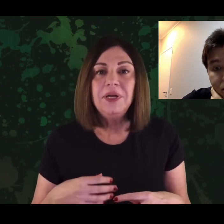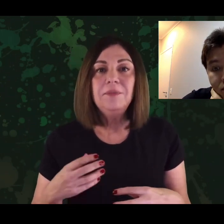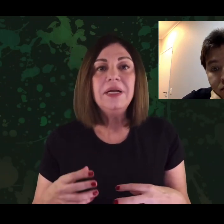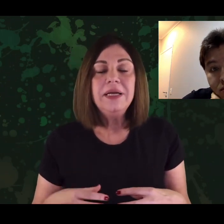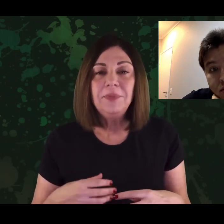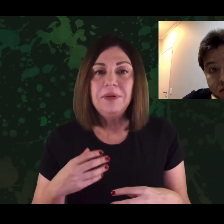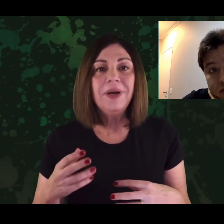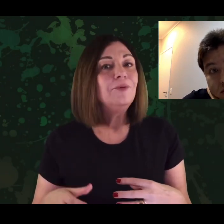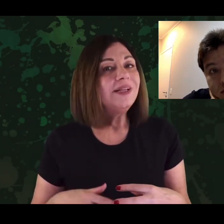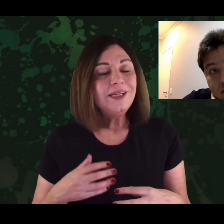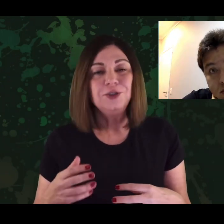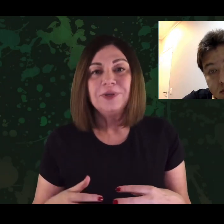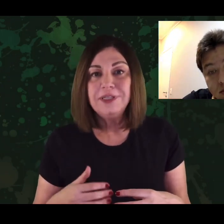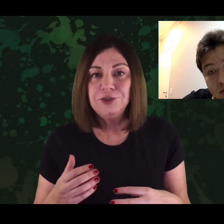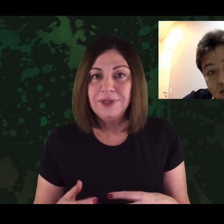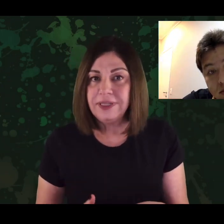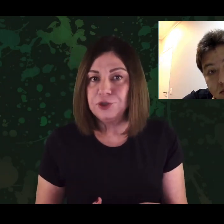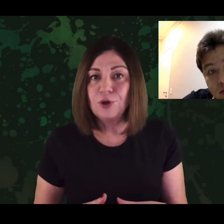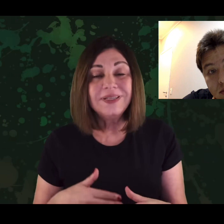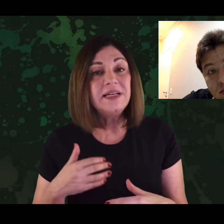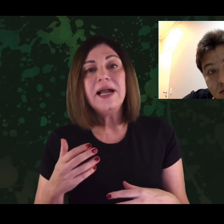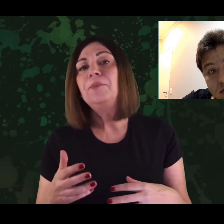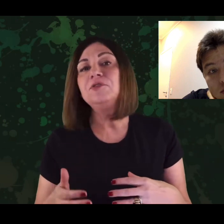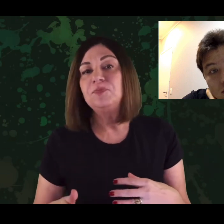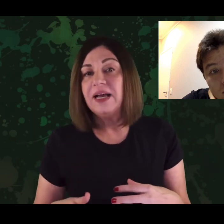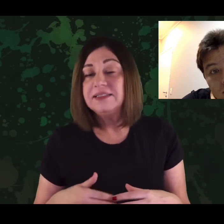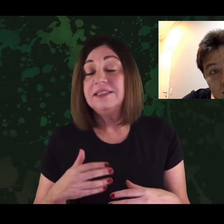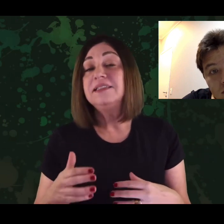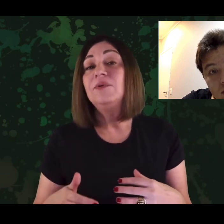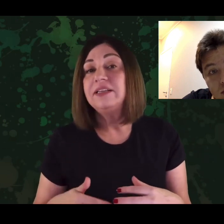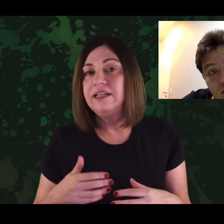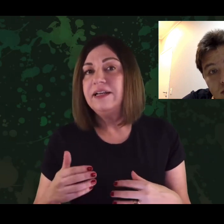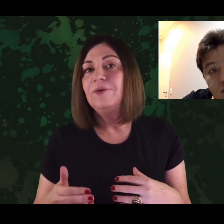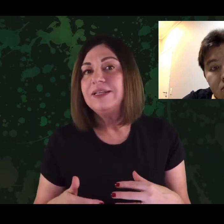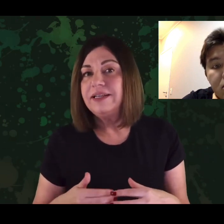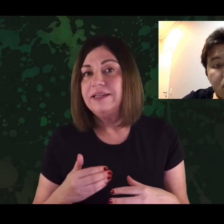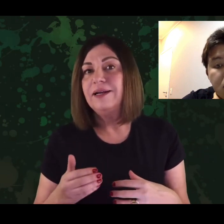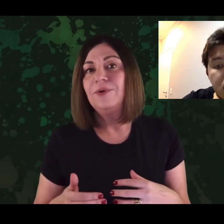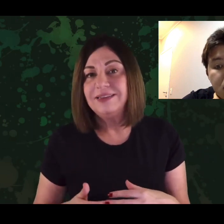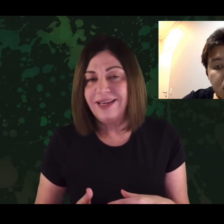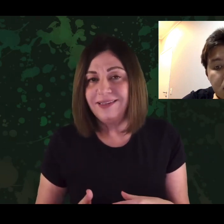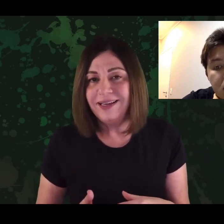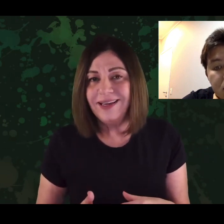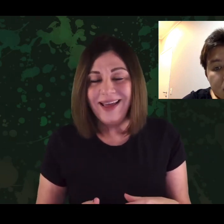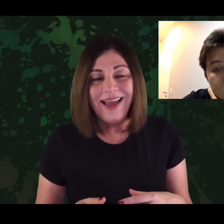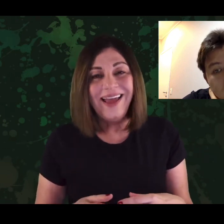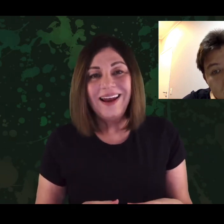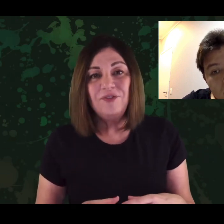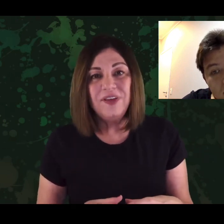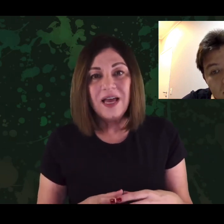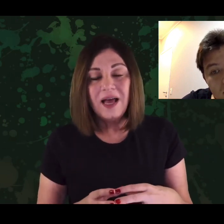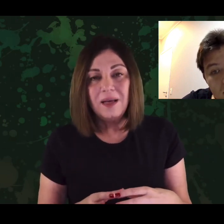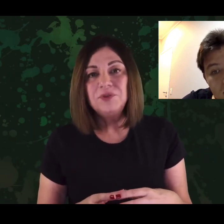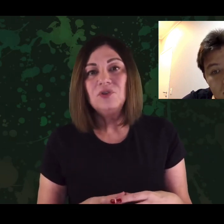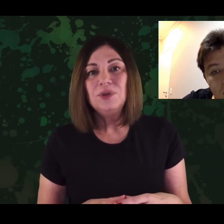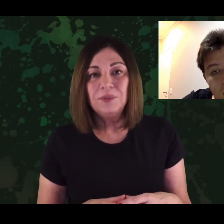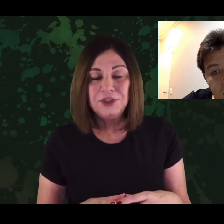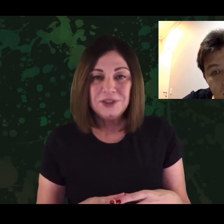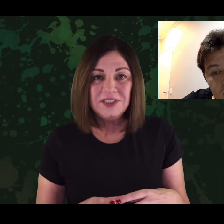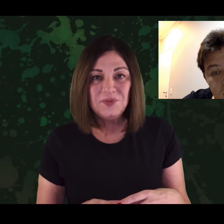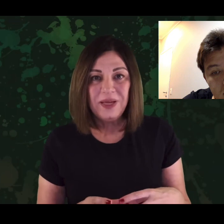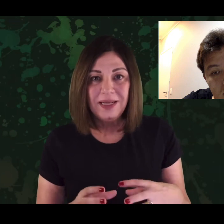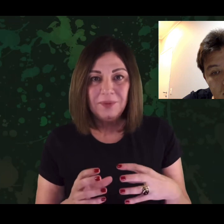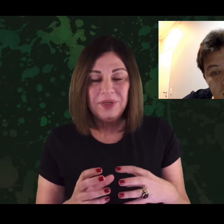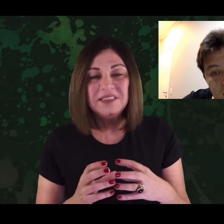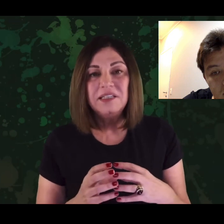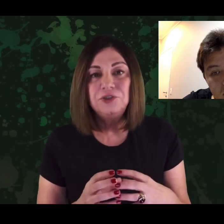irmã, liga para a irmã, liga para a irmã, não atende, não atende, não atende. Começa a ligar para os pais, eles não atendem, não atendem, não atendem. Ela fica absolutamente